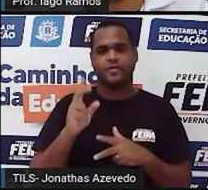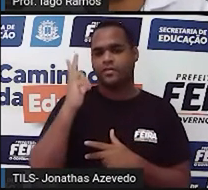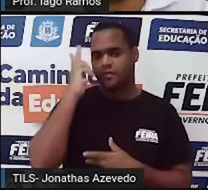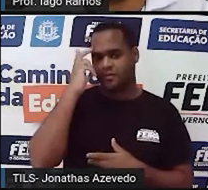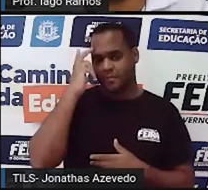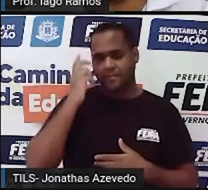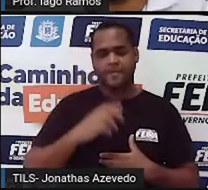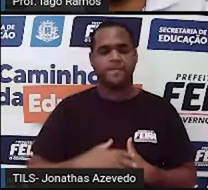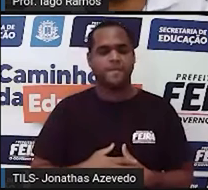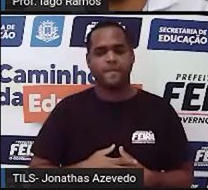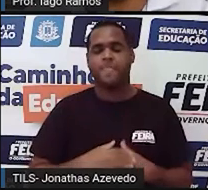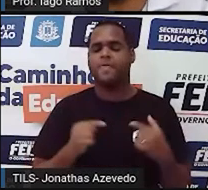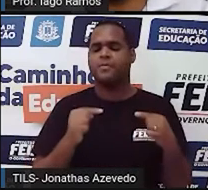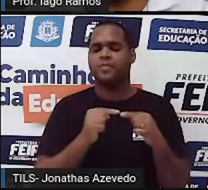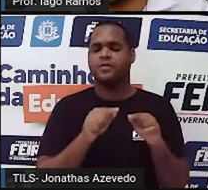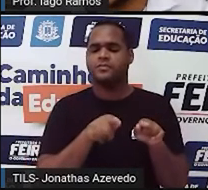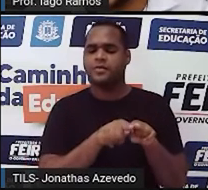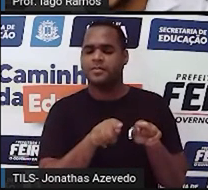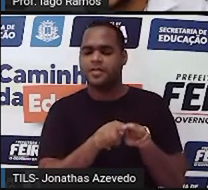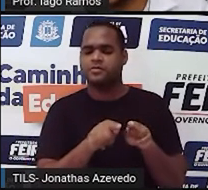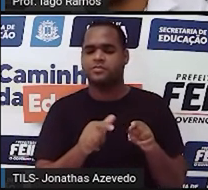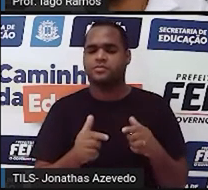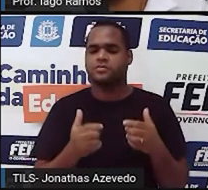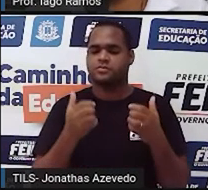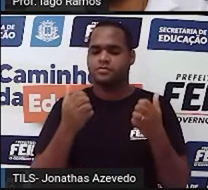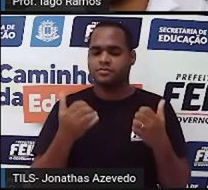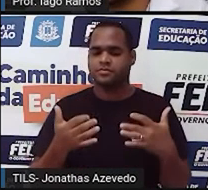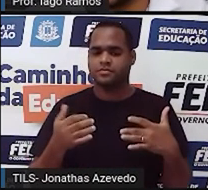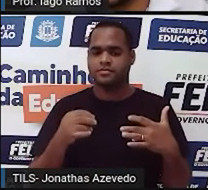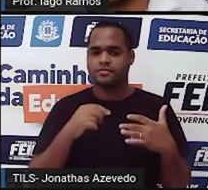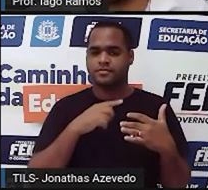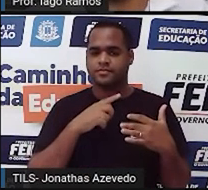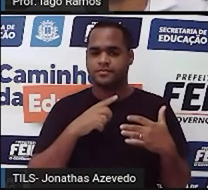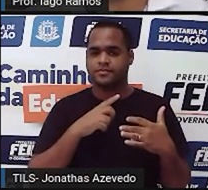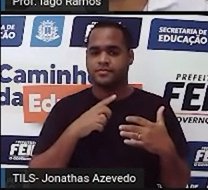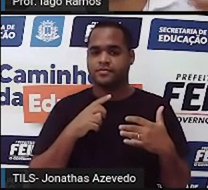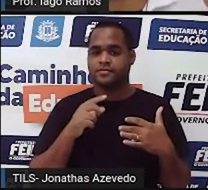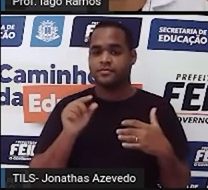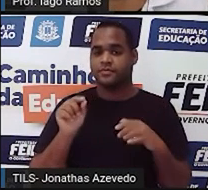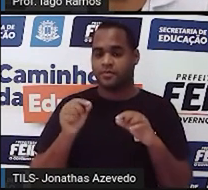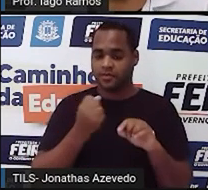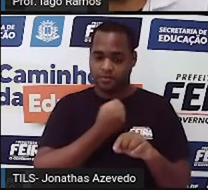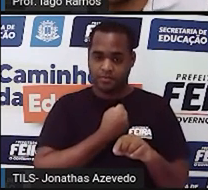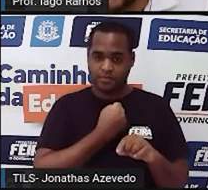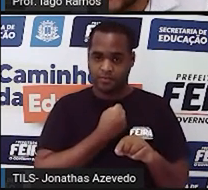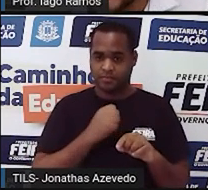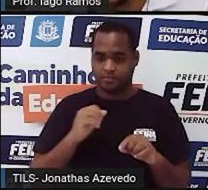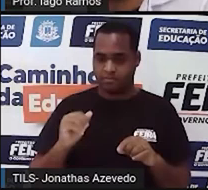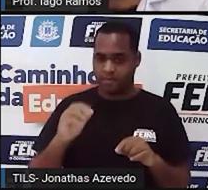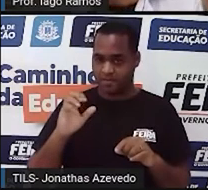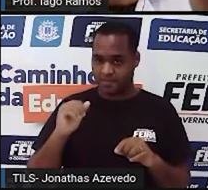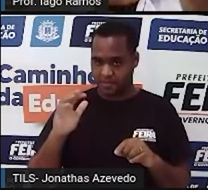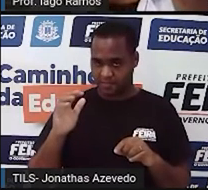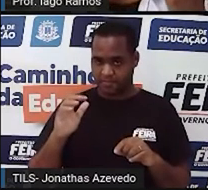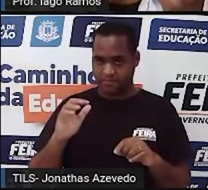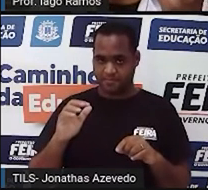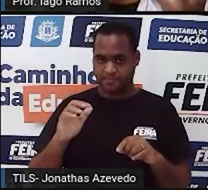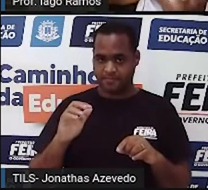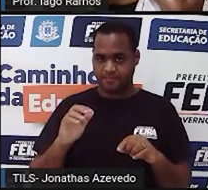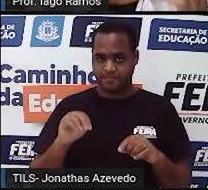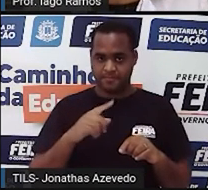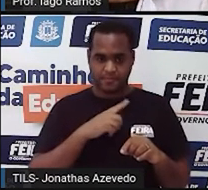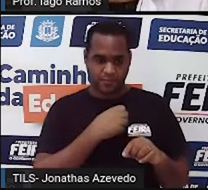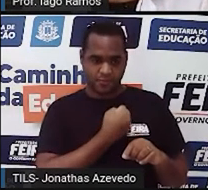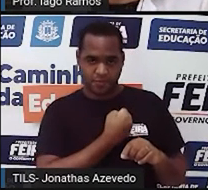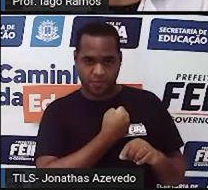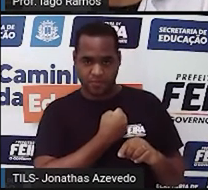também só vai funcionar quando você fizer uma conta entre um número maior menos um número